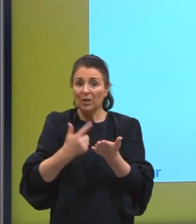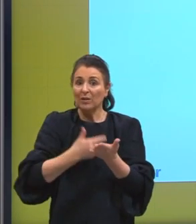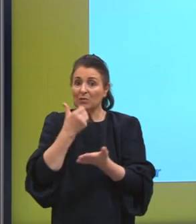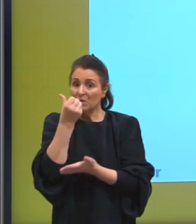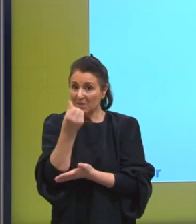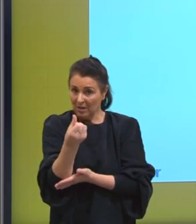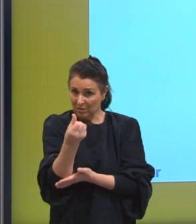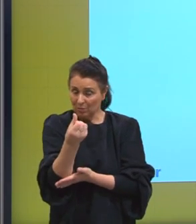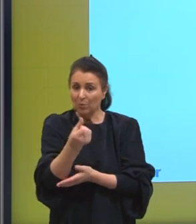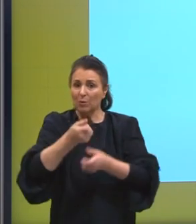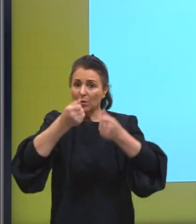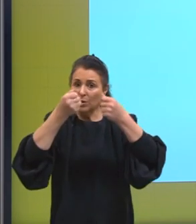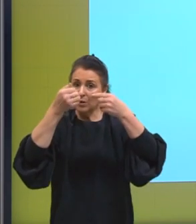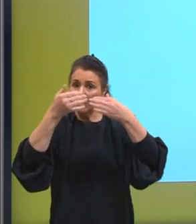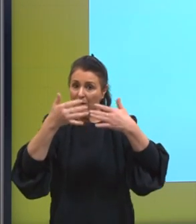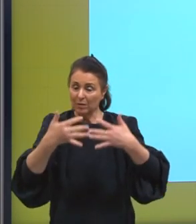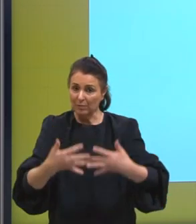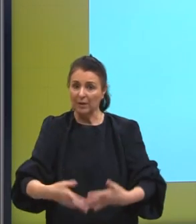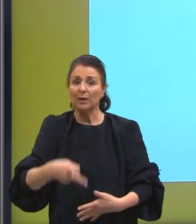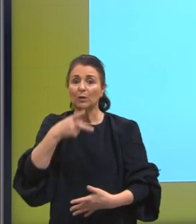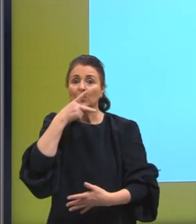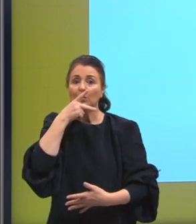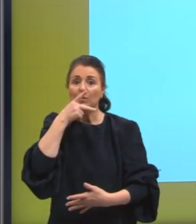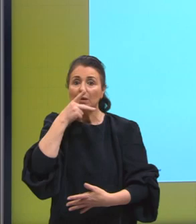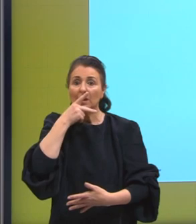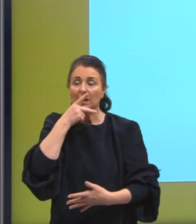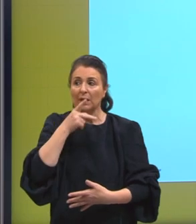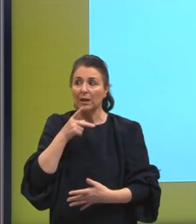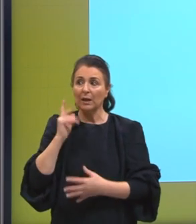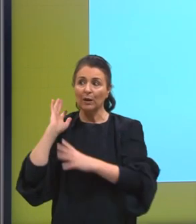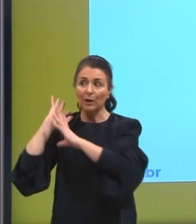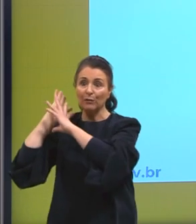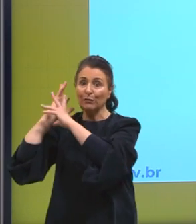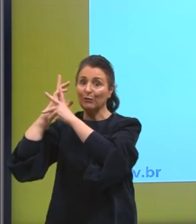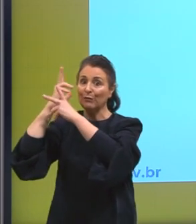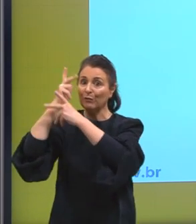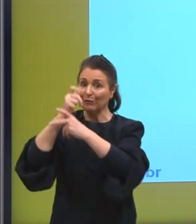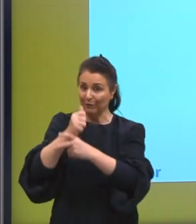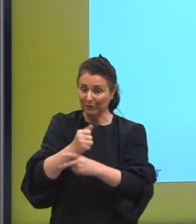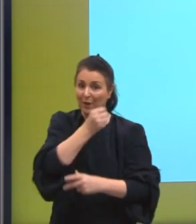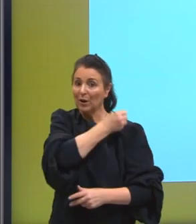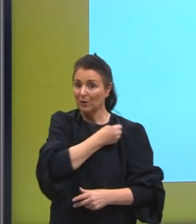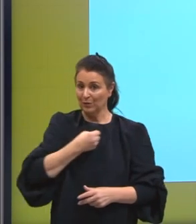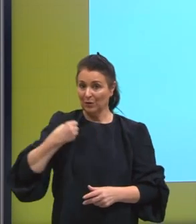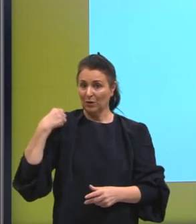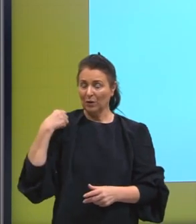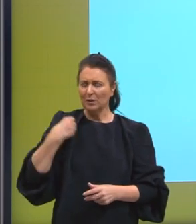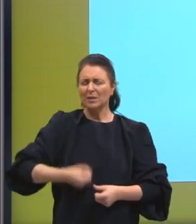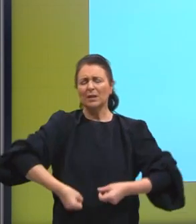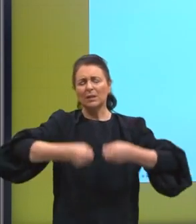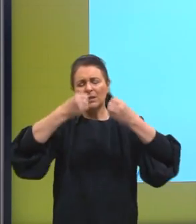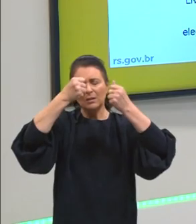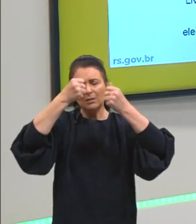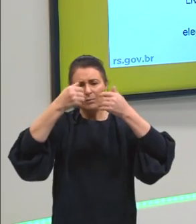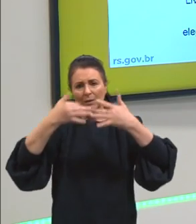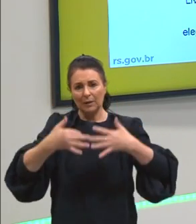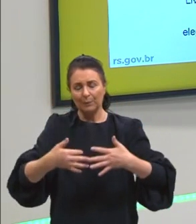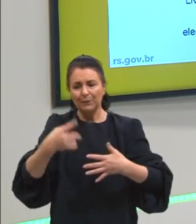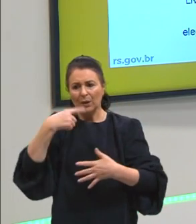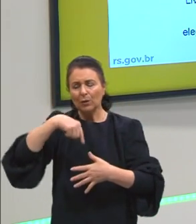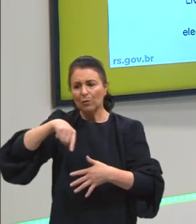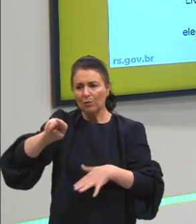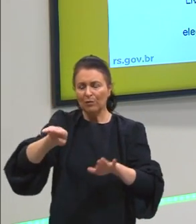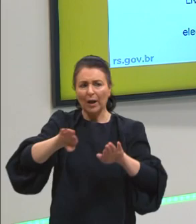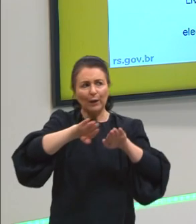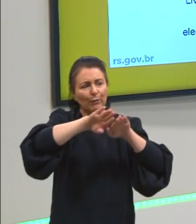se reporta ao Sócrates e ele fala assim, por exemplo, se você vai para o